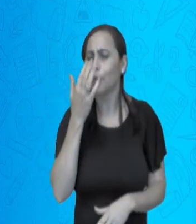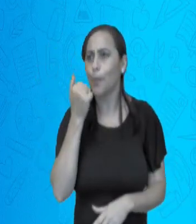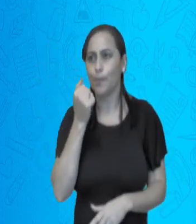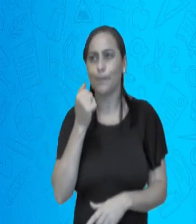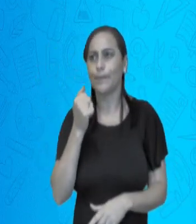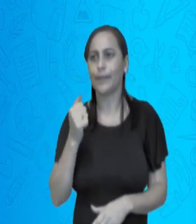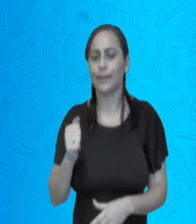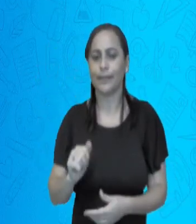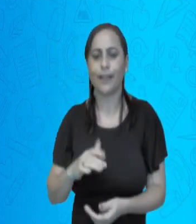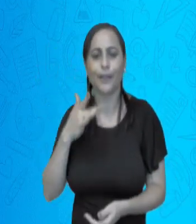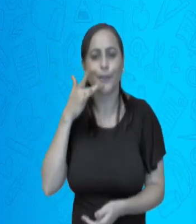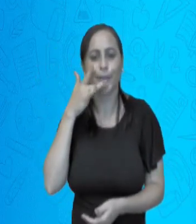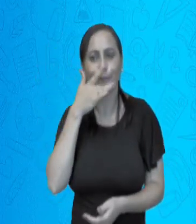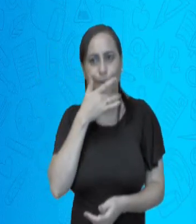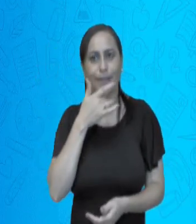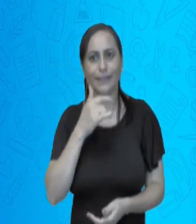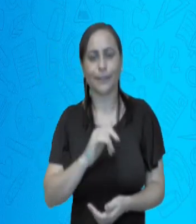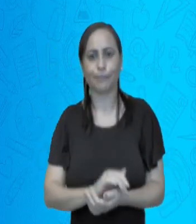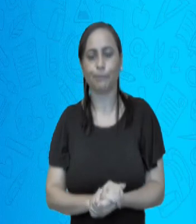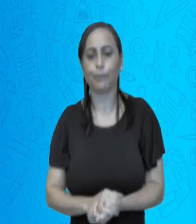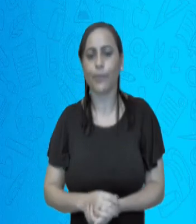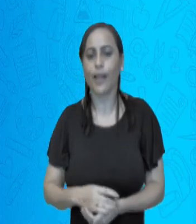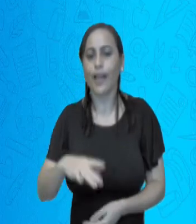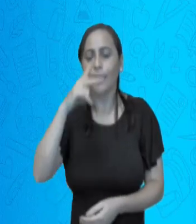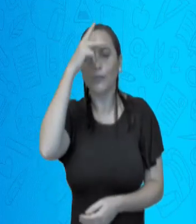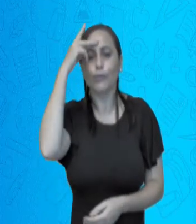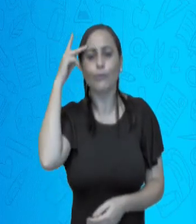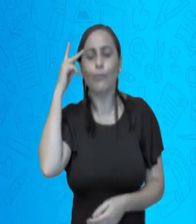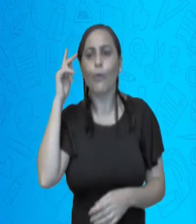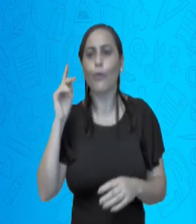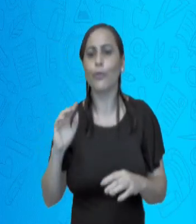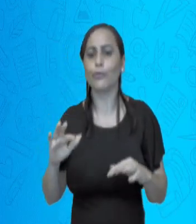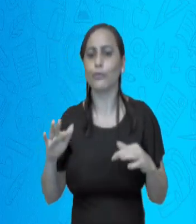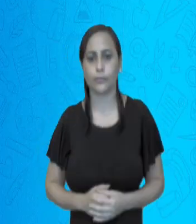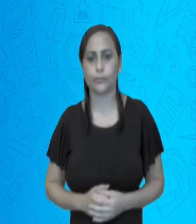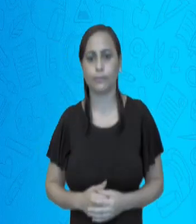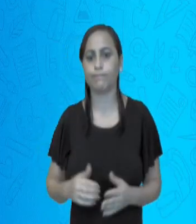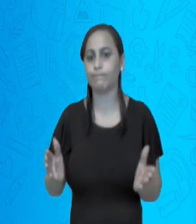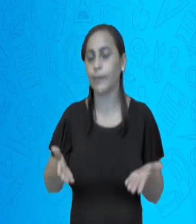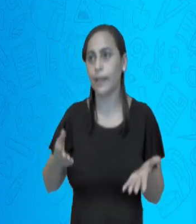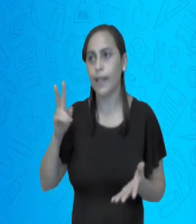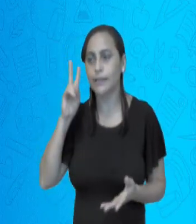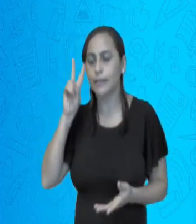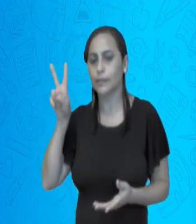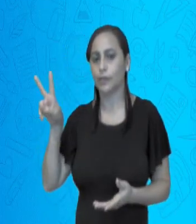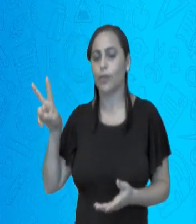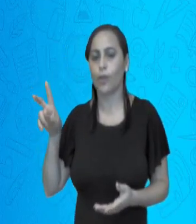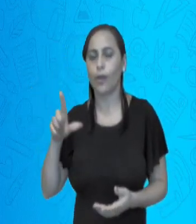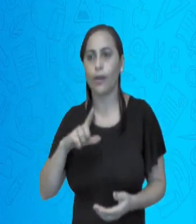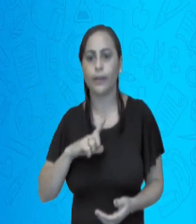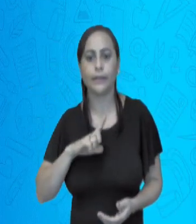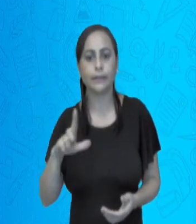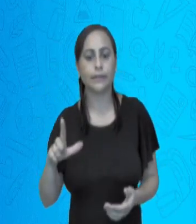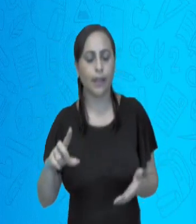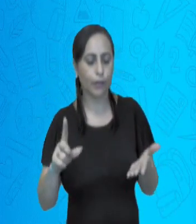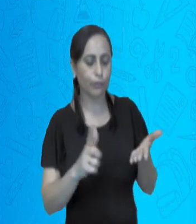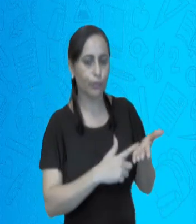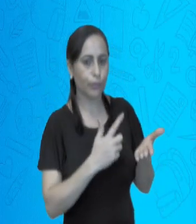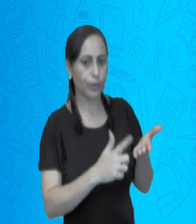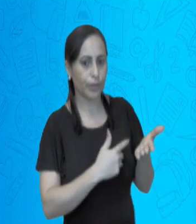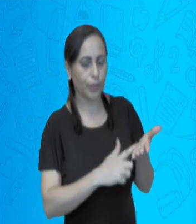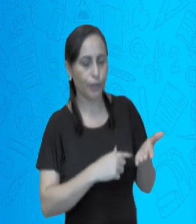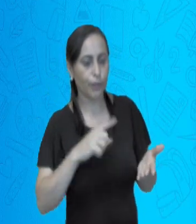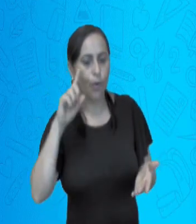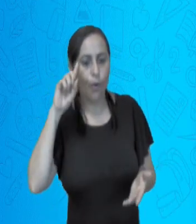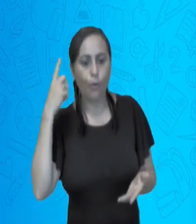um rei e uma rainha que sabiam amar e valorizar o seu povo. E essa história você encontra no livro